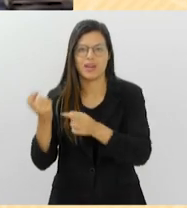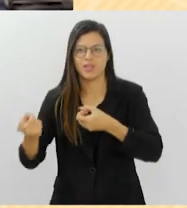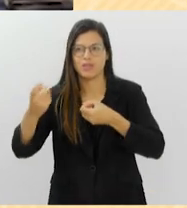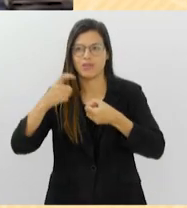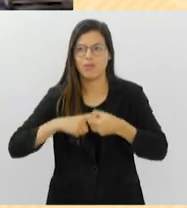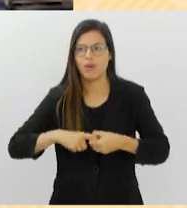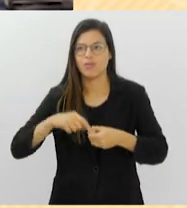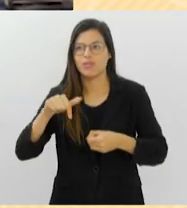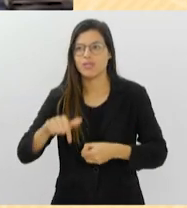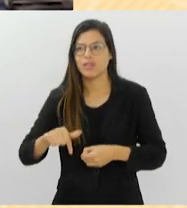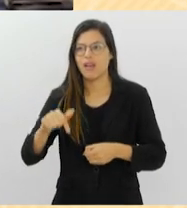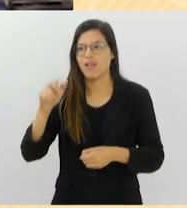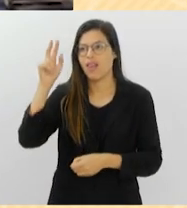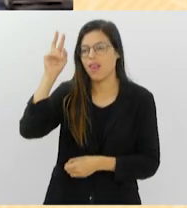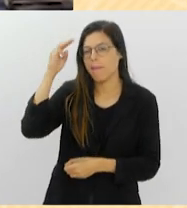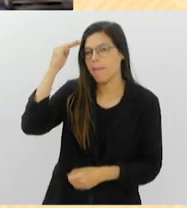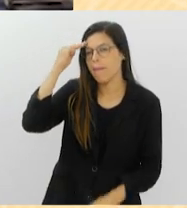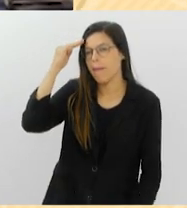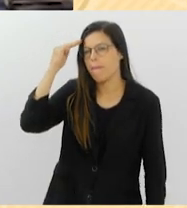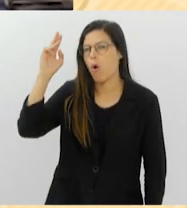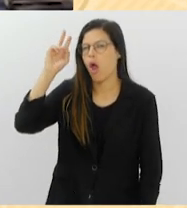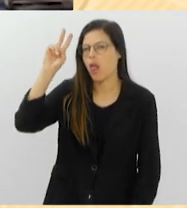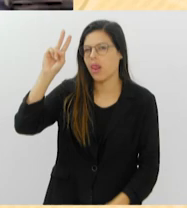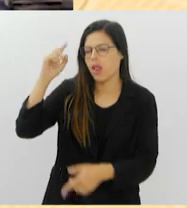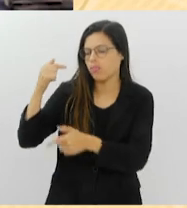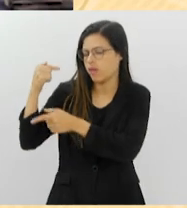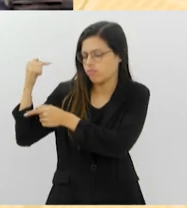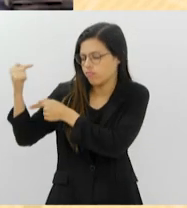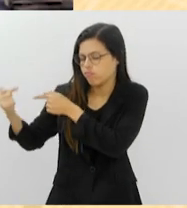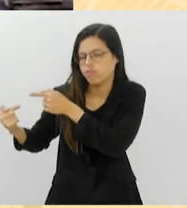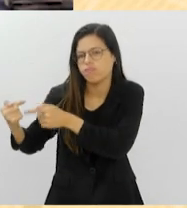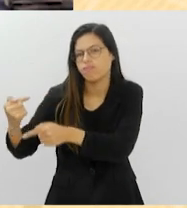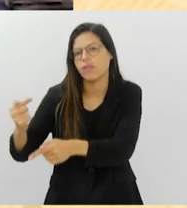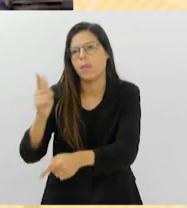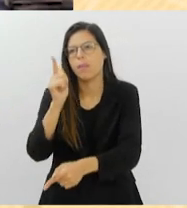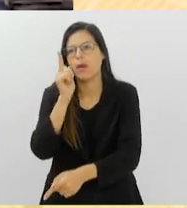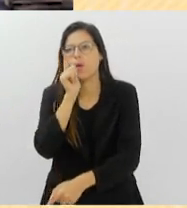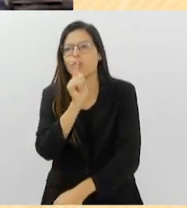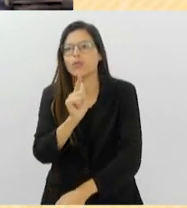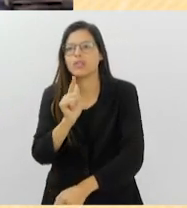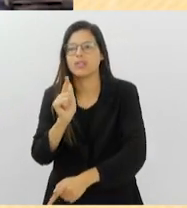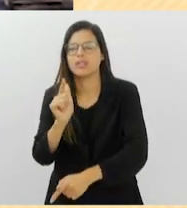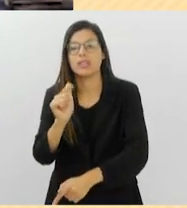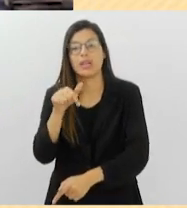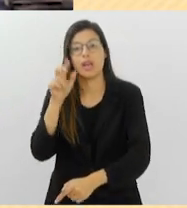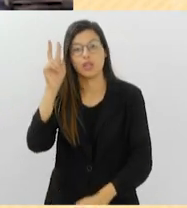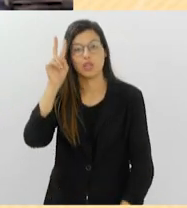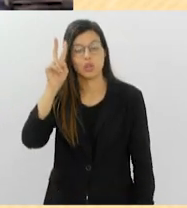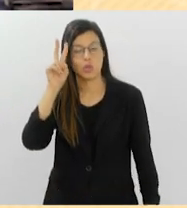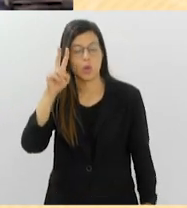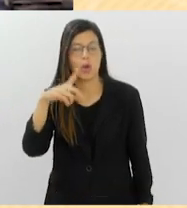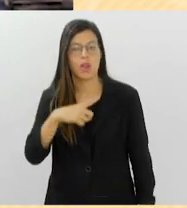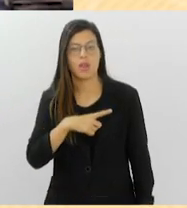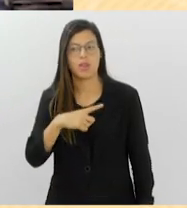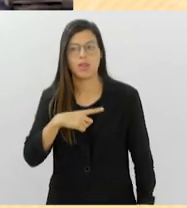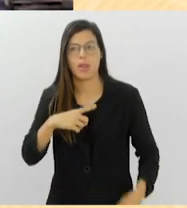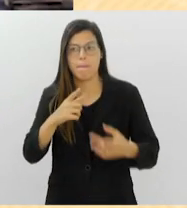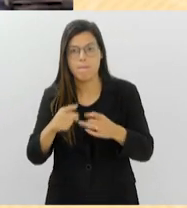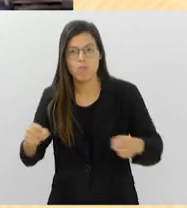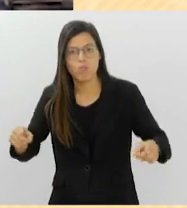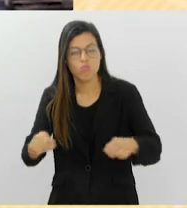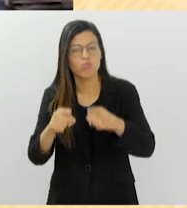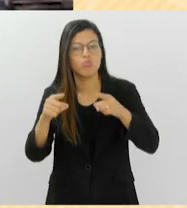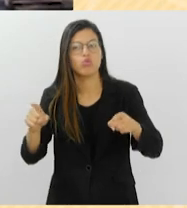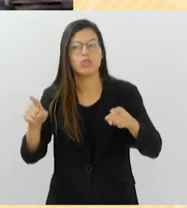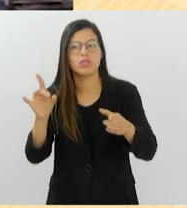reencontra com a força de memórias de seus ancestrais para reencantar a vida. A história é entremeada por canções originais